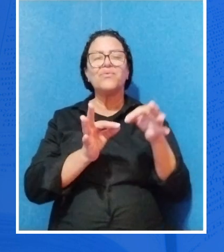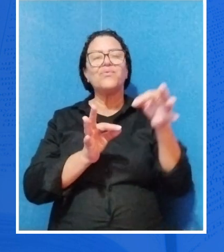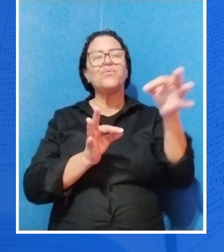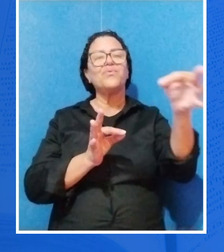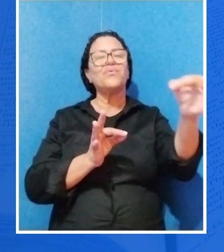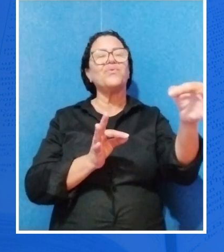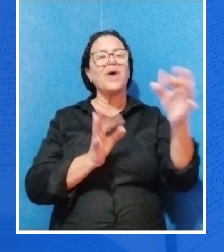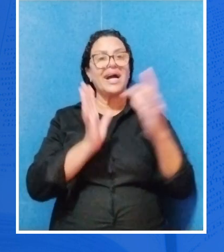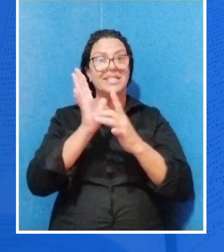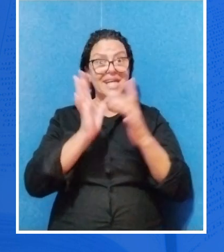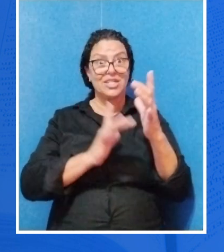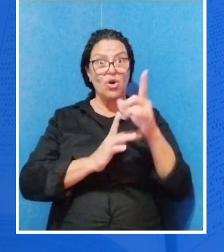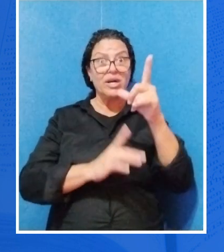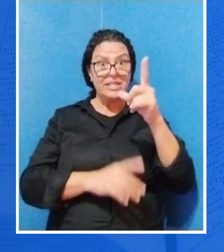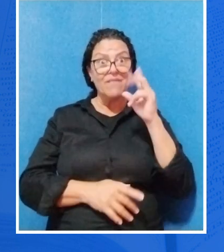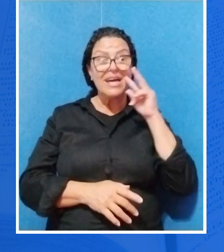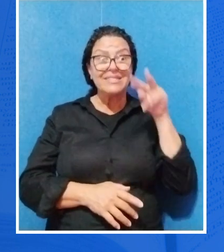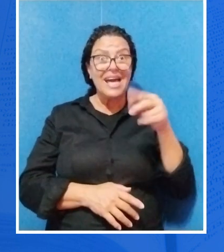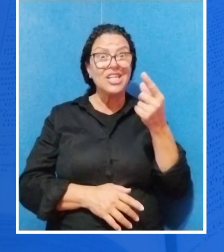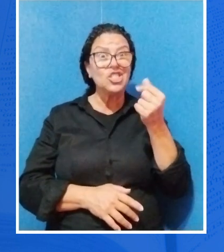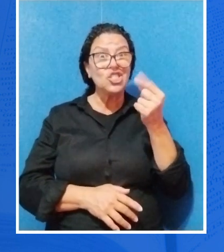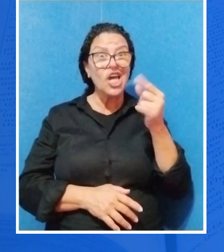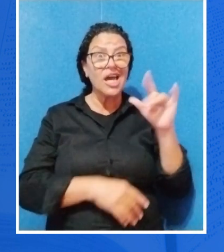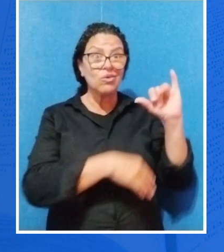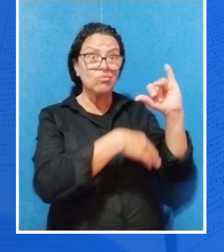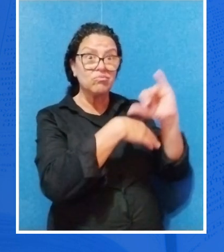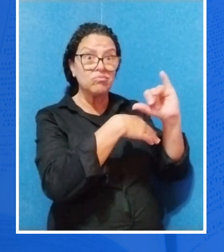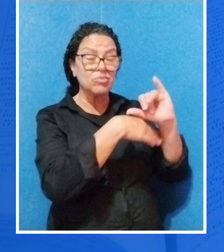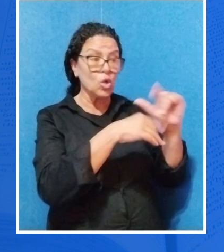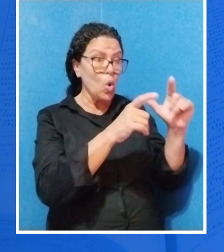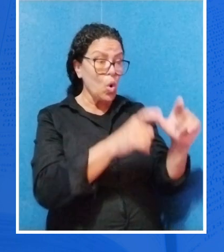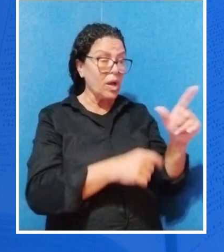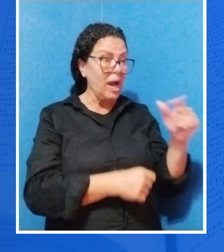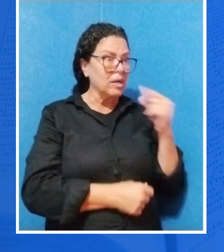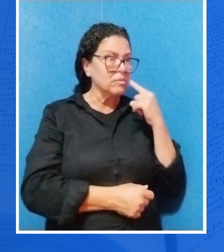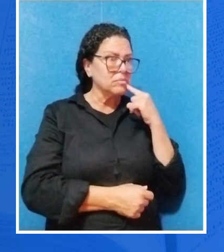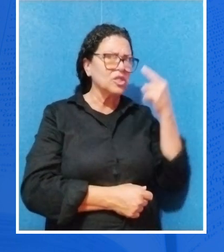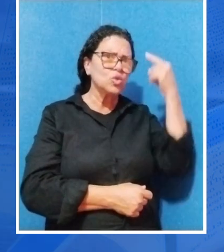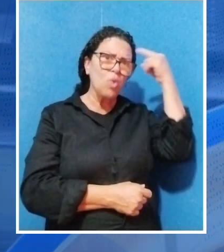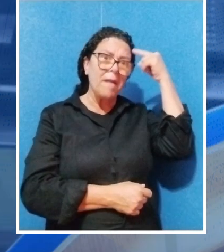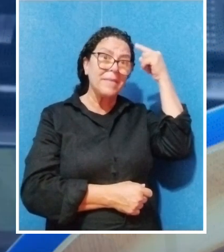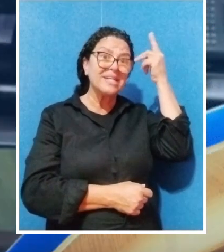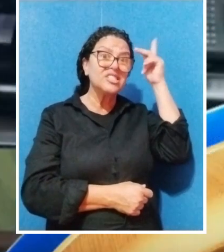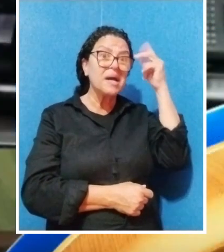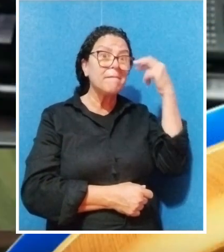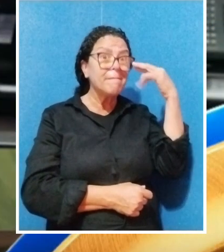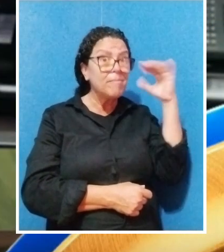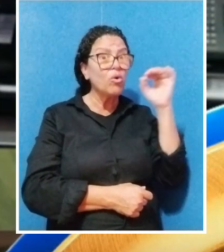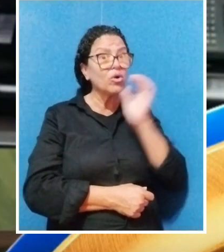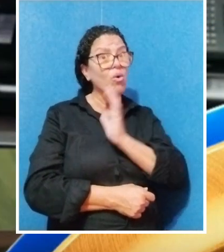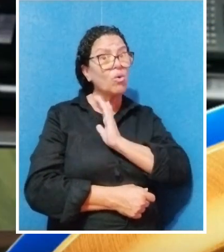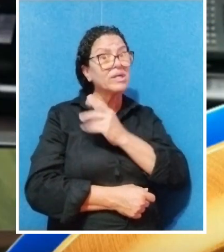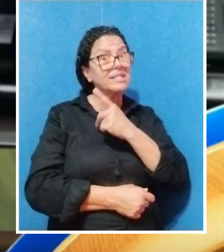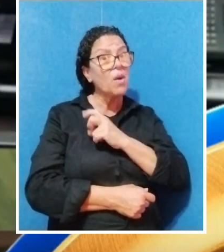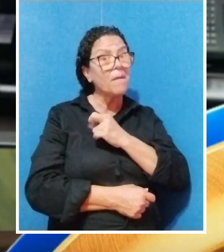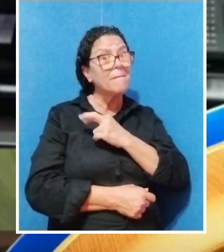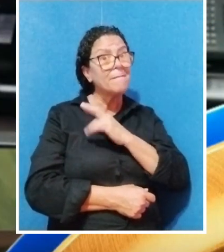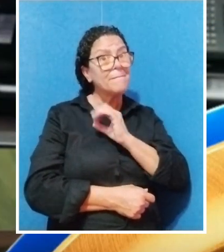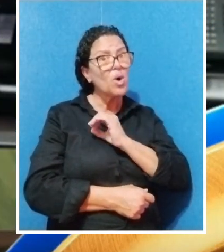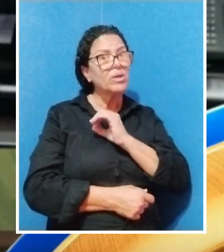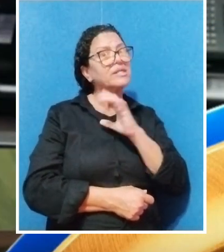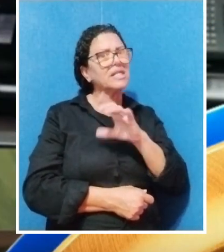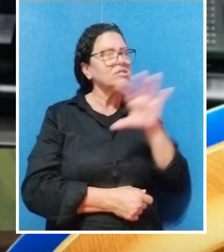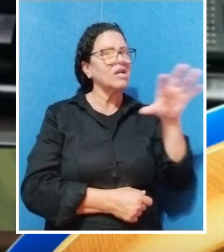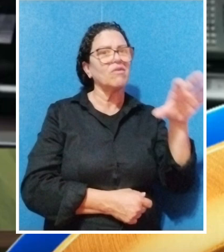Cristo. Por exemplo, se você vir dinheiro deixado em um determinado lugar, sua mente é pura. Seu coração é